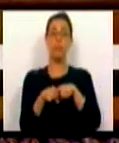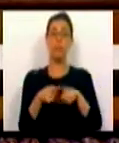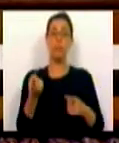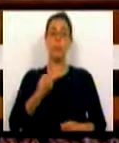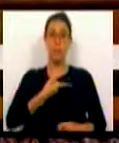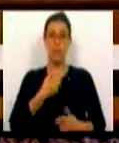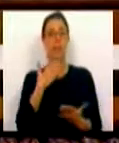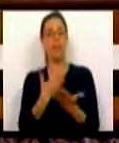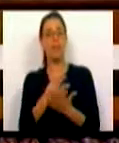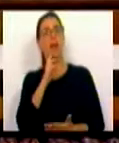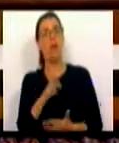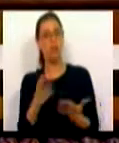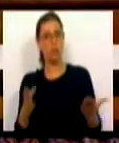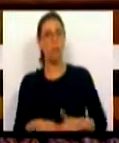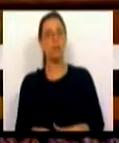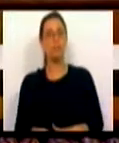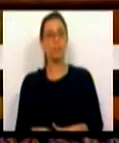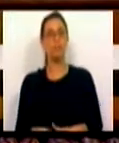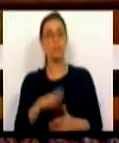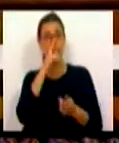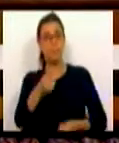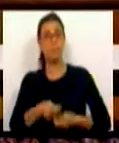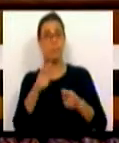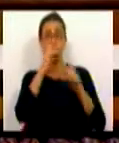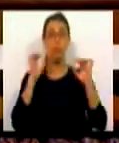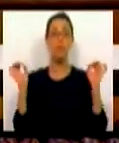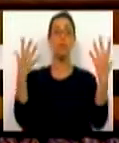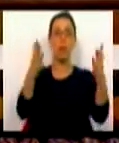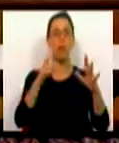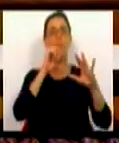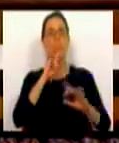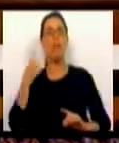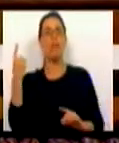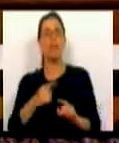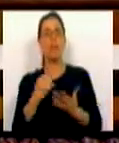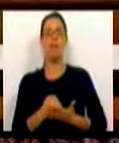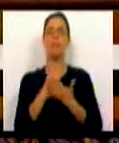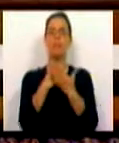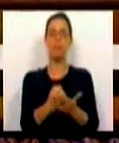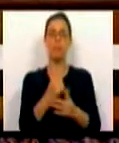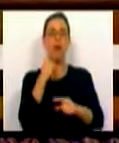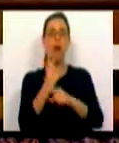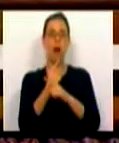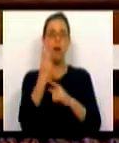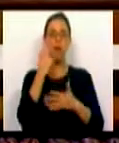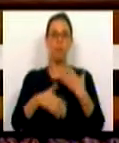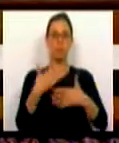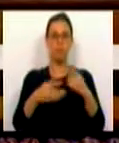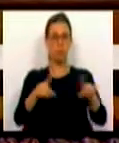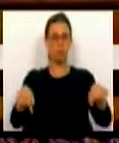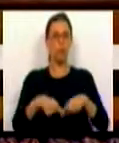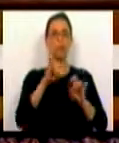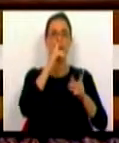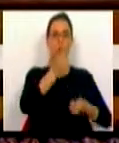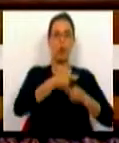nos cabe dar resposta. A agricultura e as florestas podem e devem contribuir para manter vivos os espaços rurais,